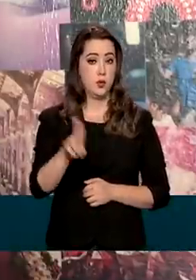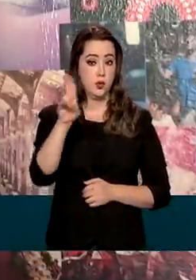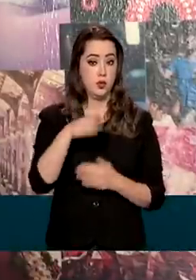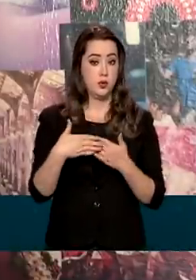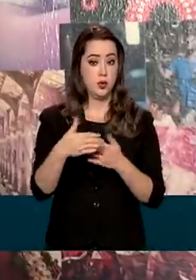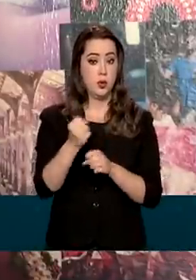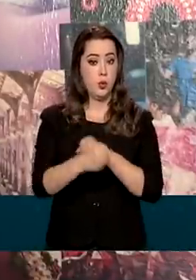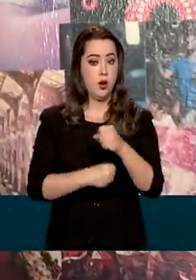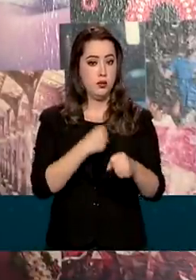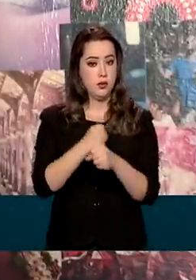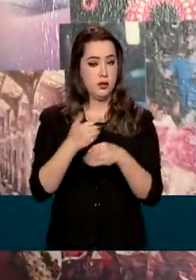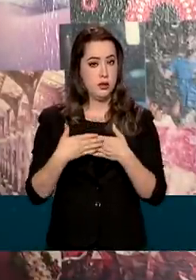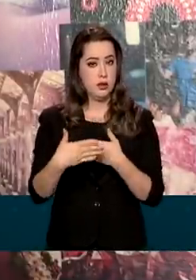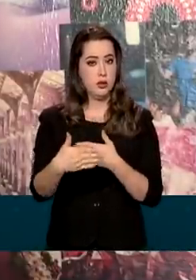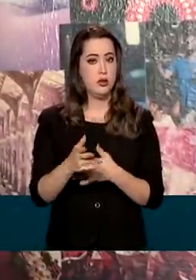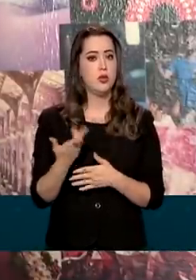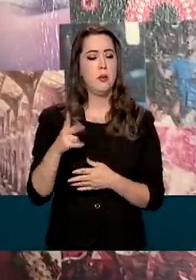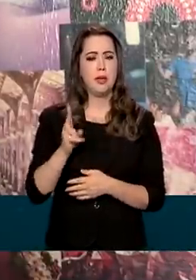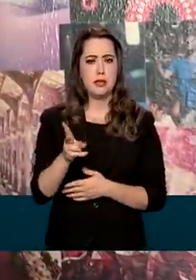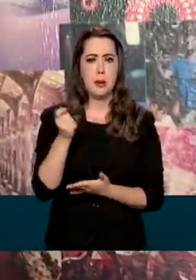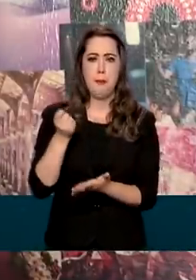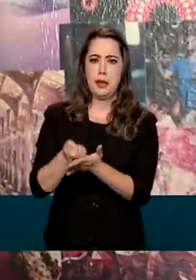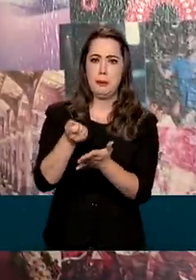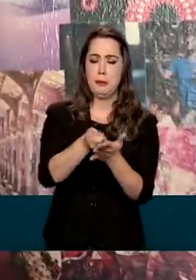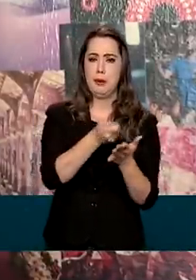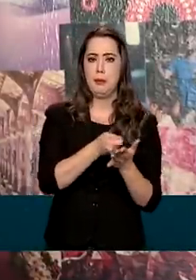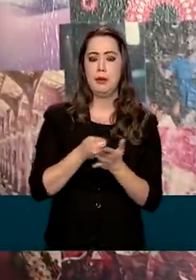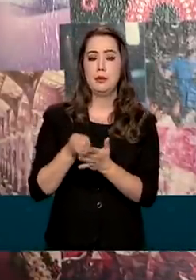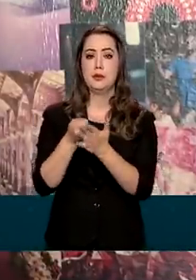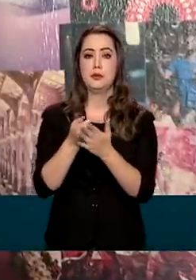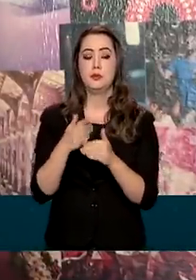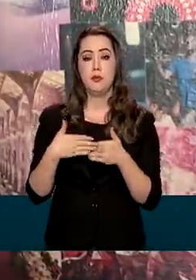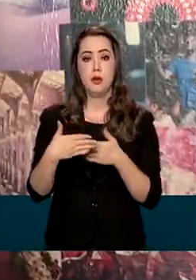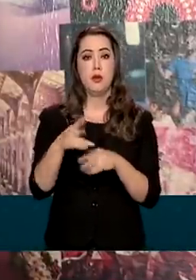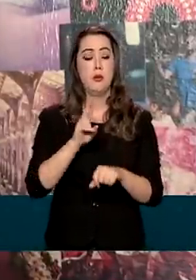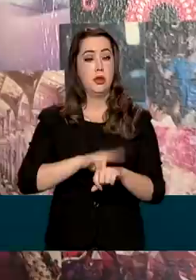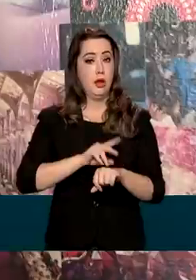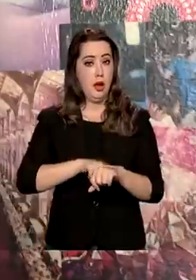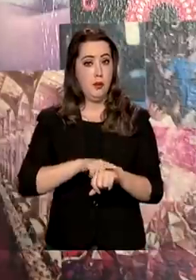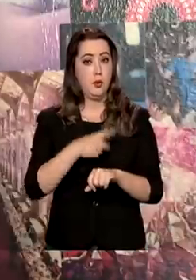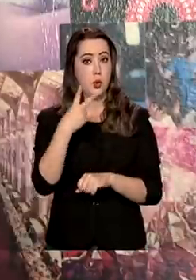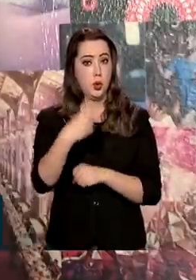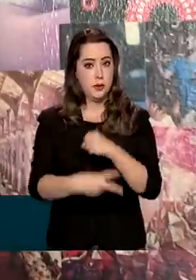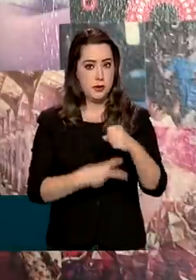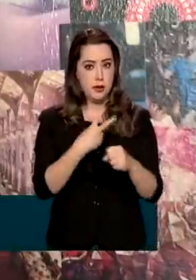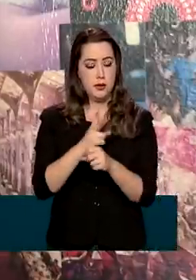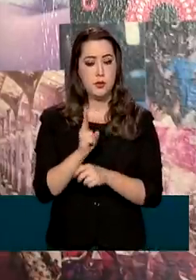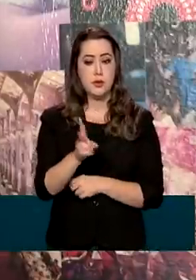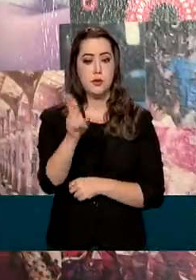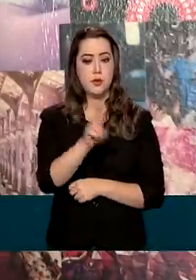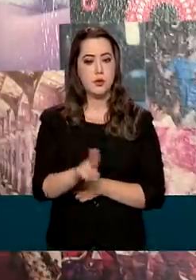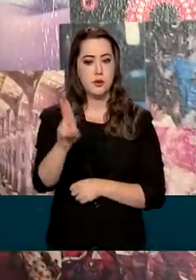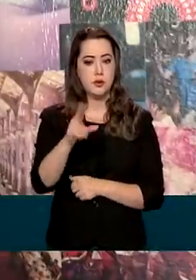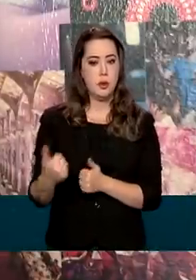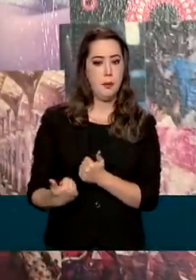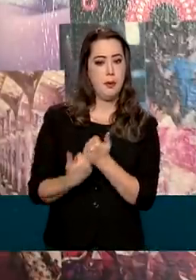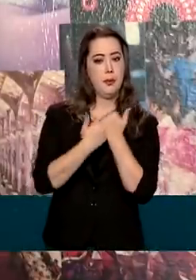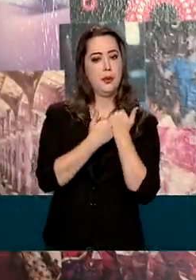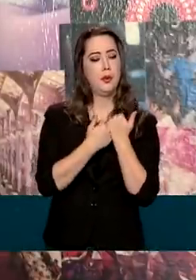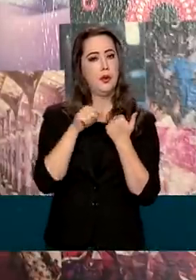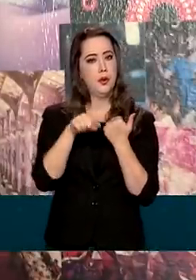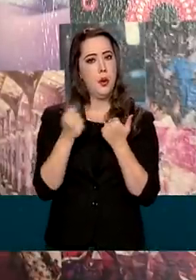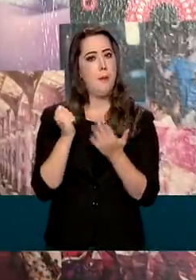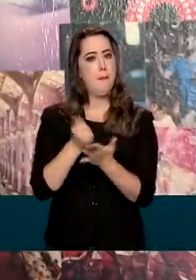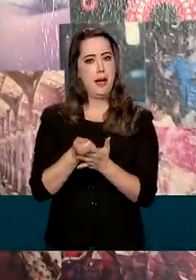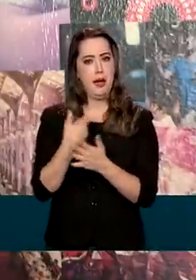do ano seguinte para fazer amortização por tempo. E a cada dois anos eu repeti esse processo, o que me ajudou a